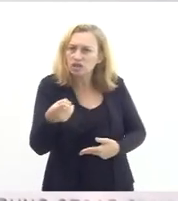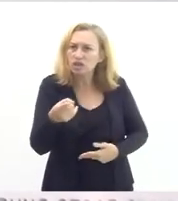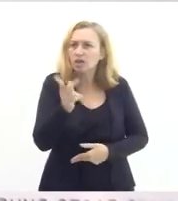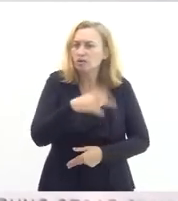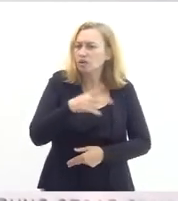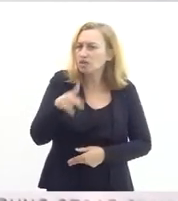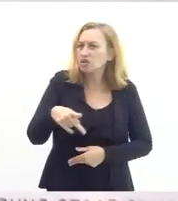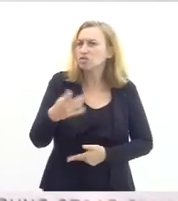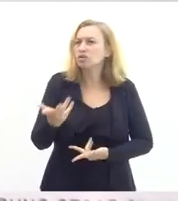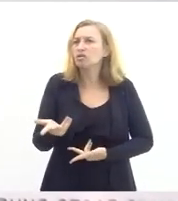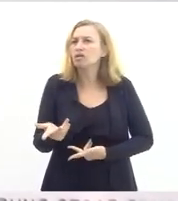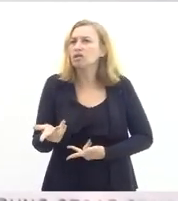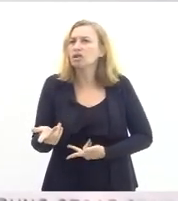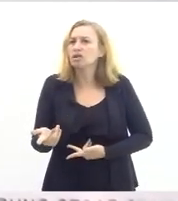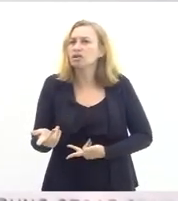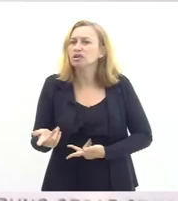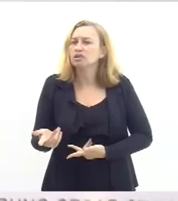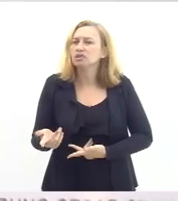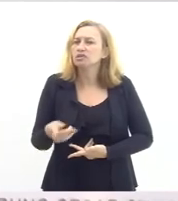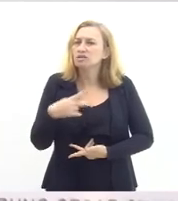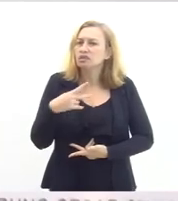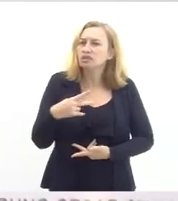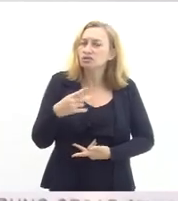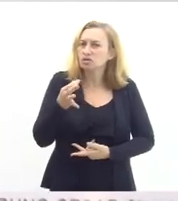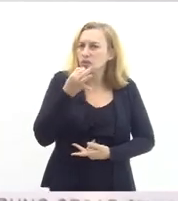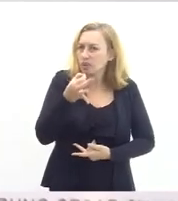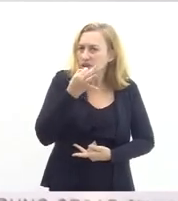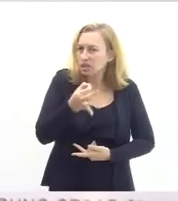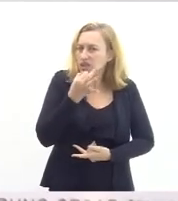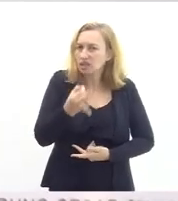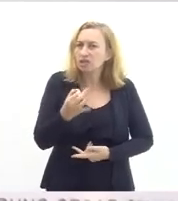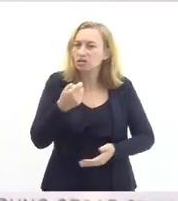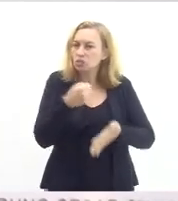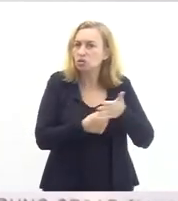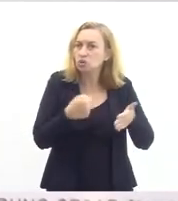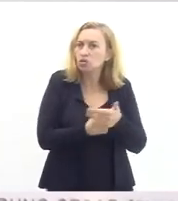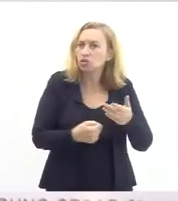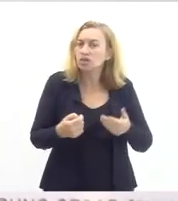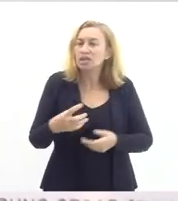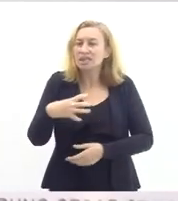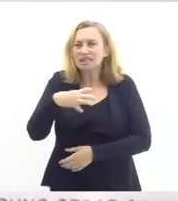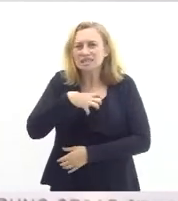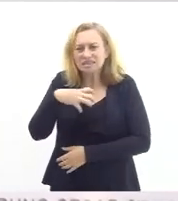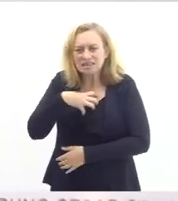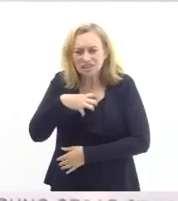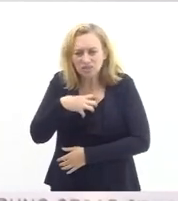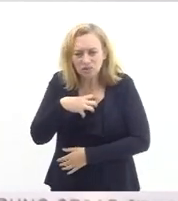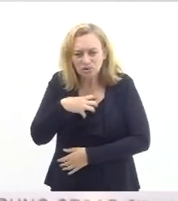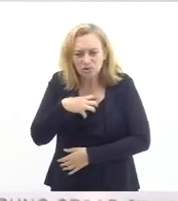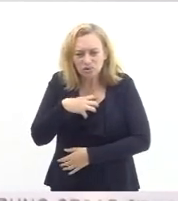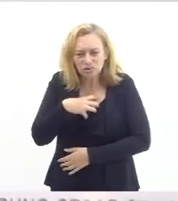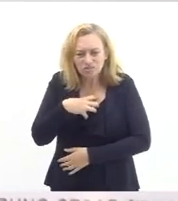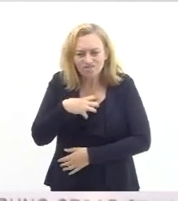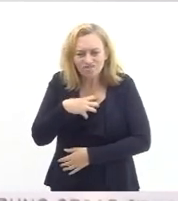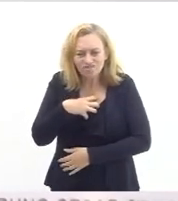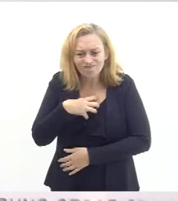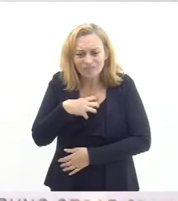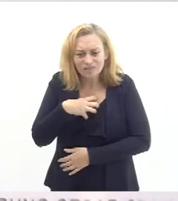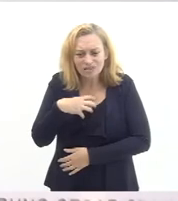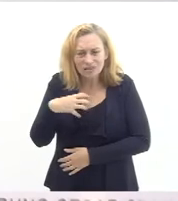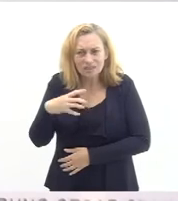trazendo as suas questões e fazendo essa batalha sinto falta aqui deputado Flávio deputado